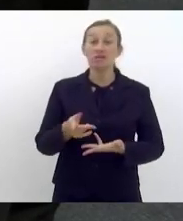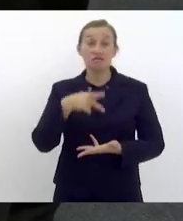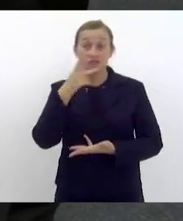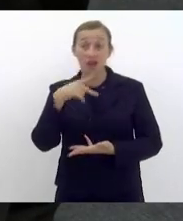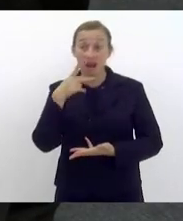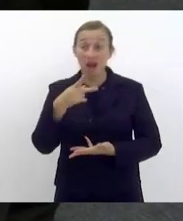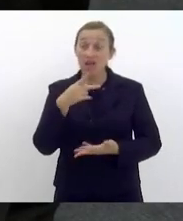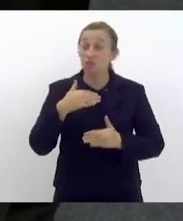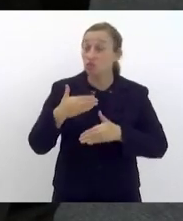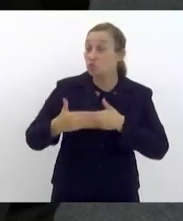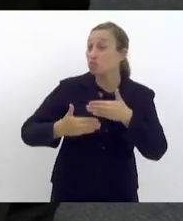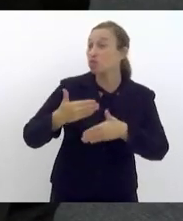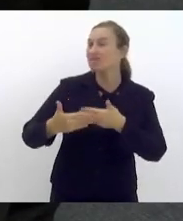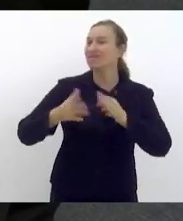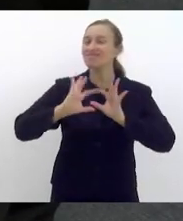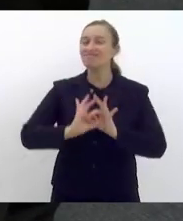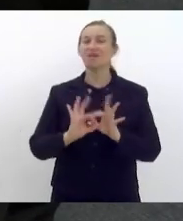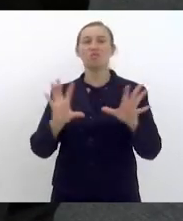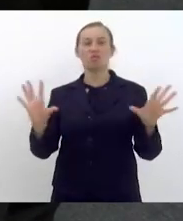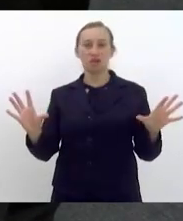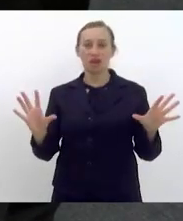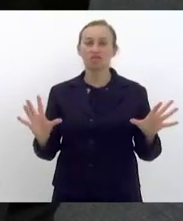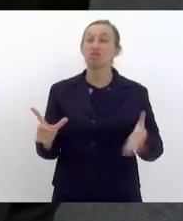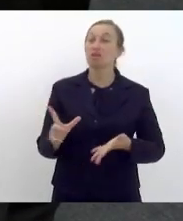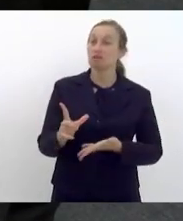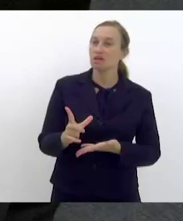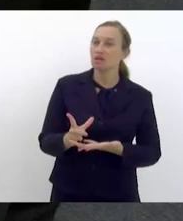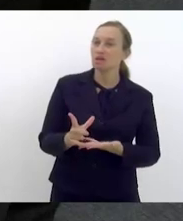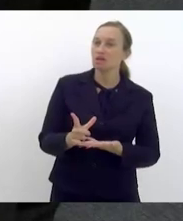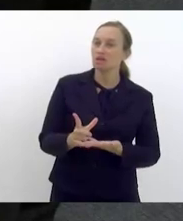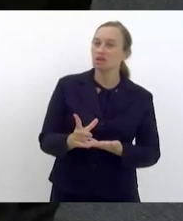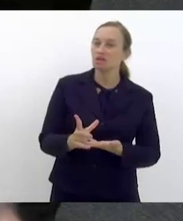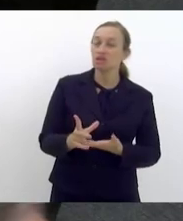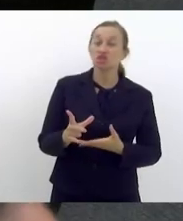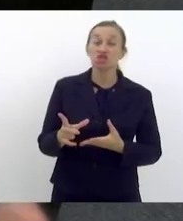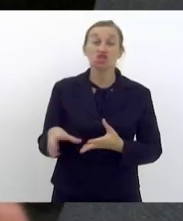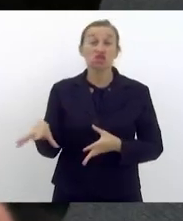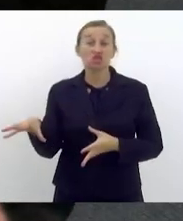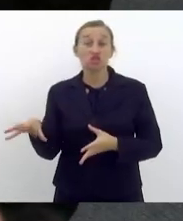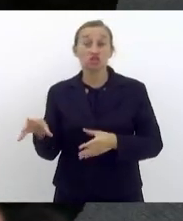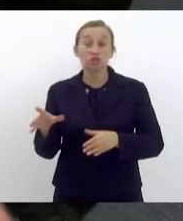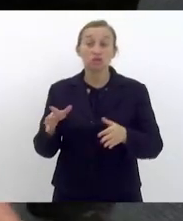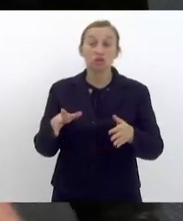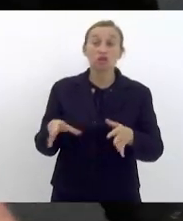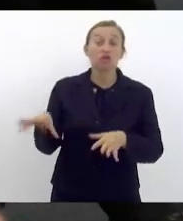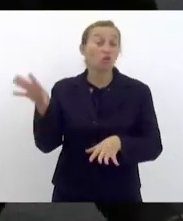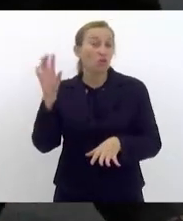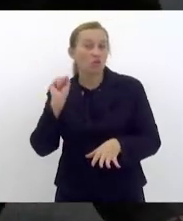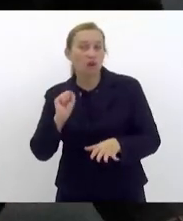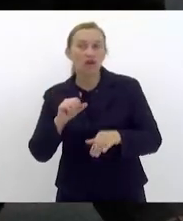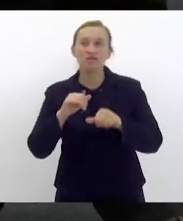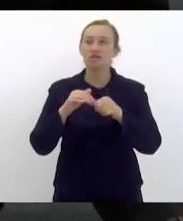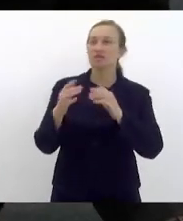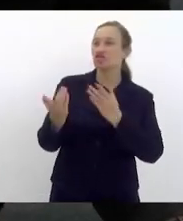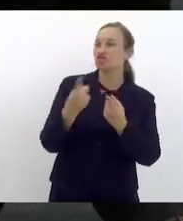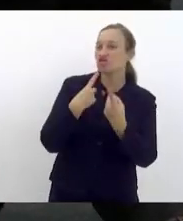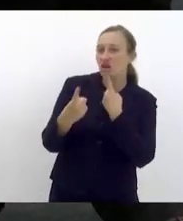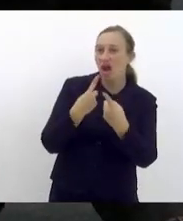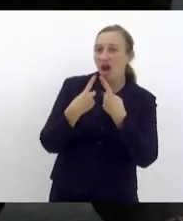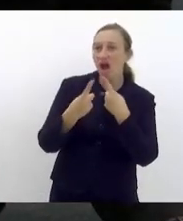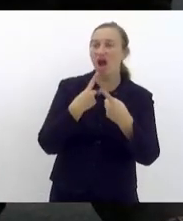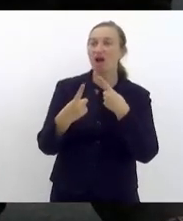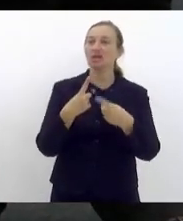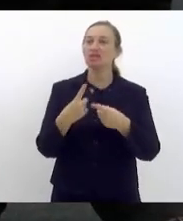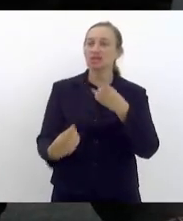do processo democrático que houve, de escuta, de conversa, de diálogo, na